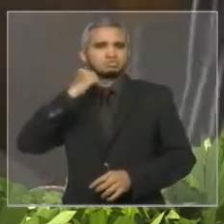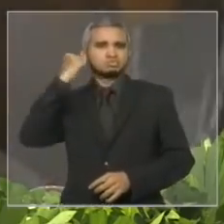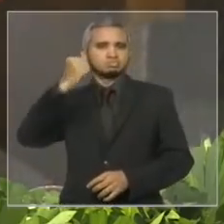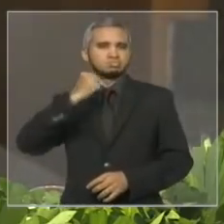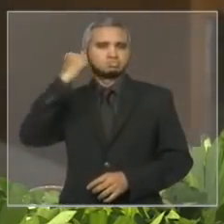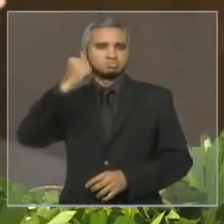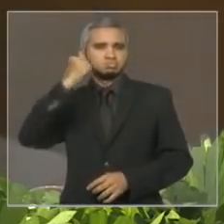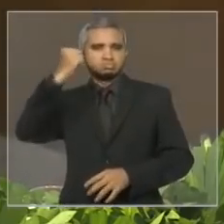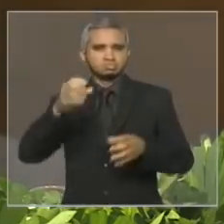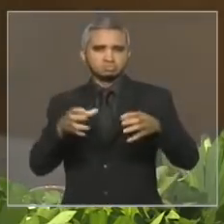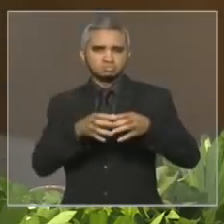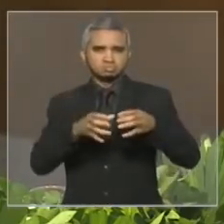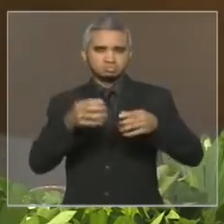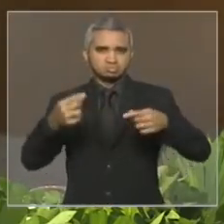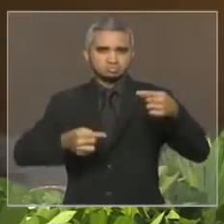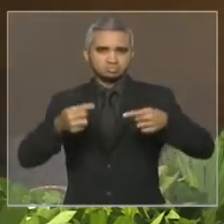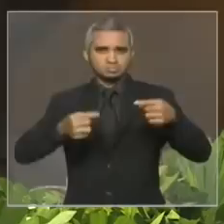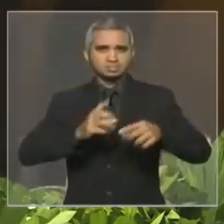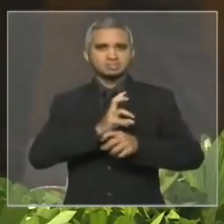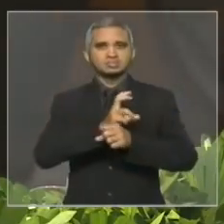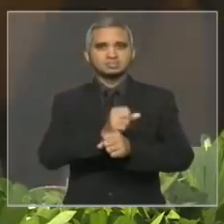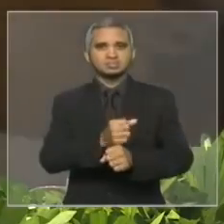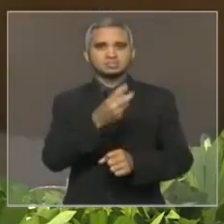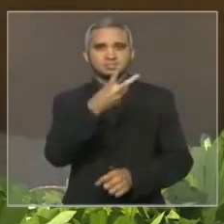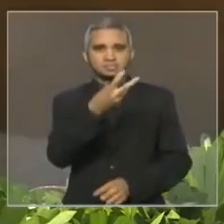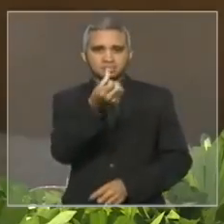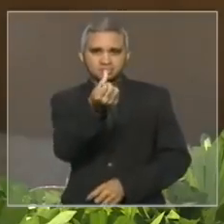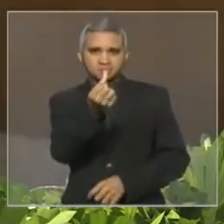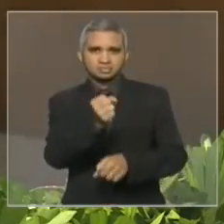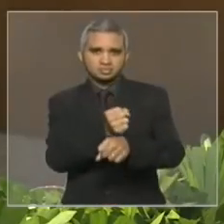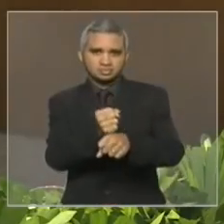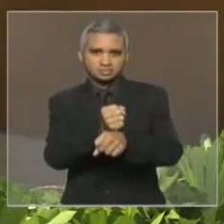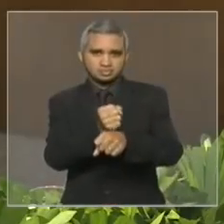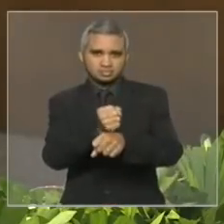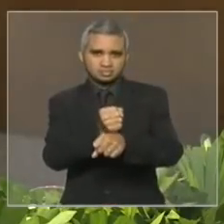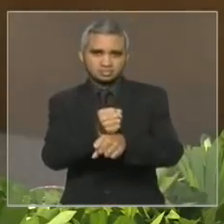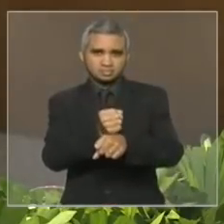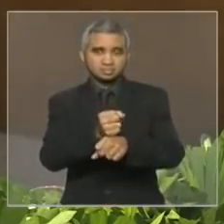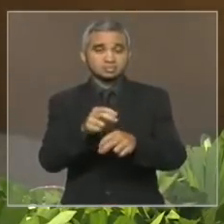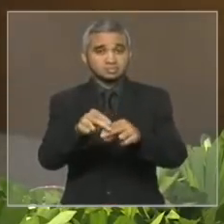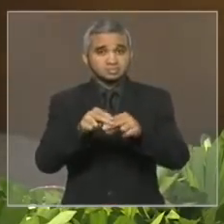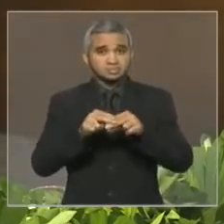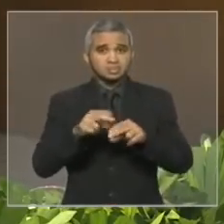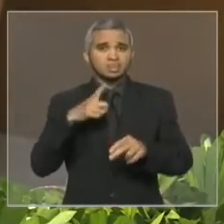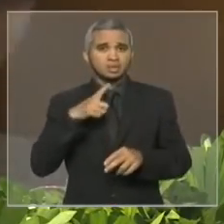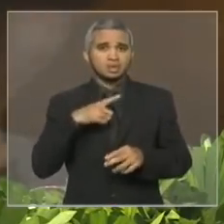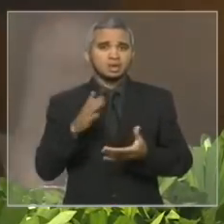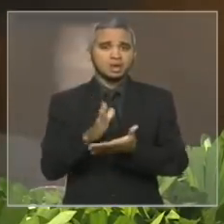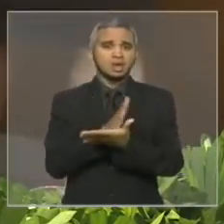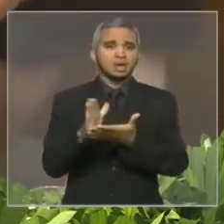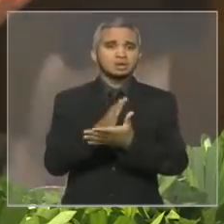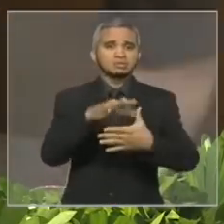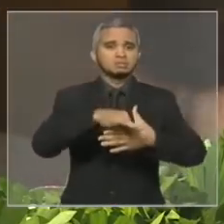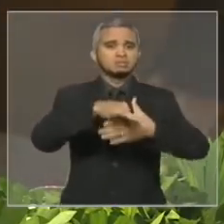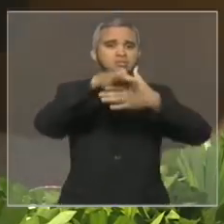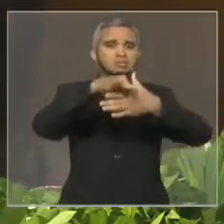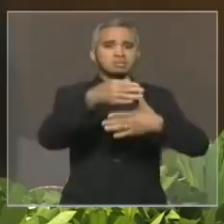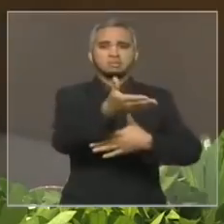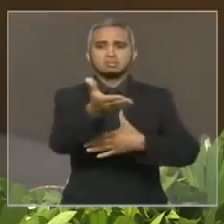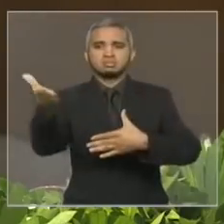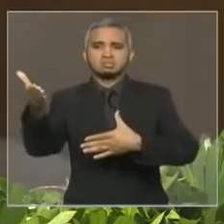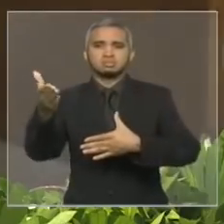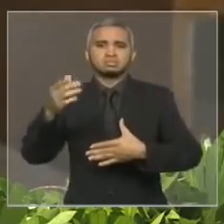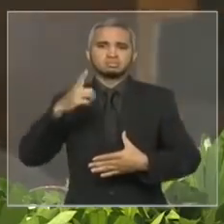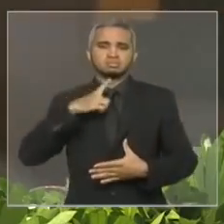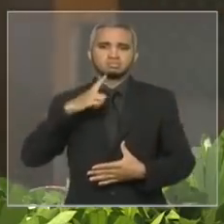já se vão 36 anos e estão aqui os eminentes chefes de poderes e de órgãos autônomos